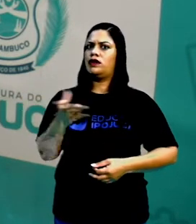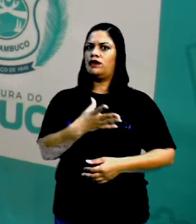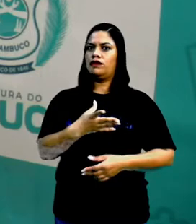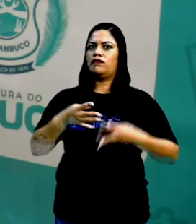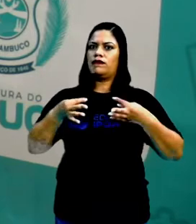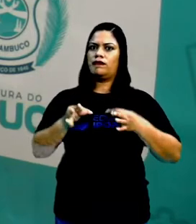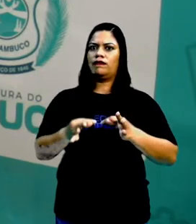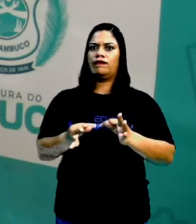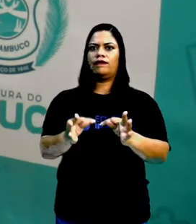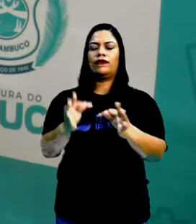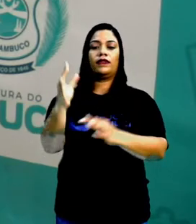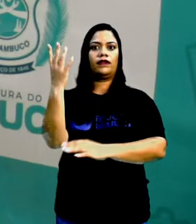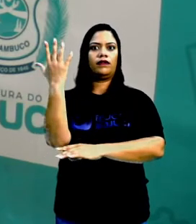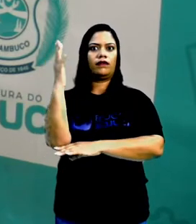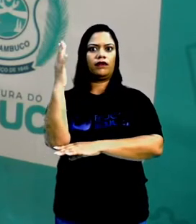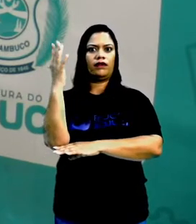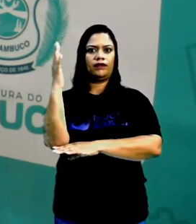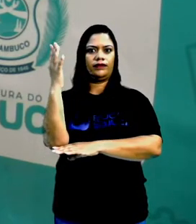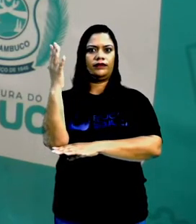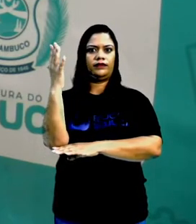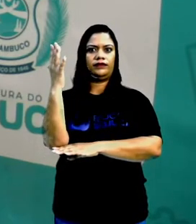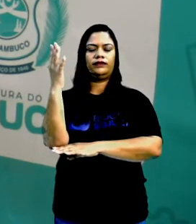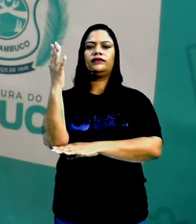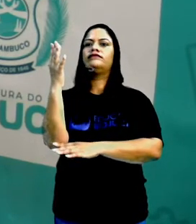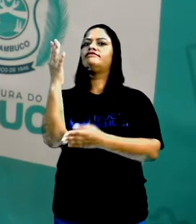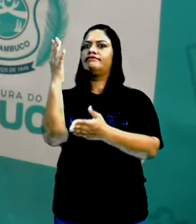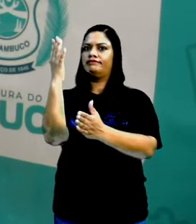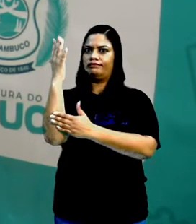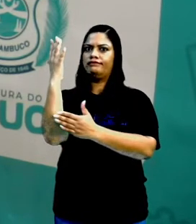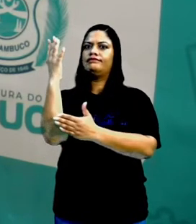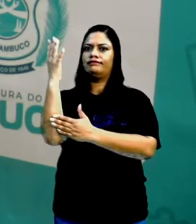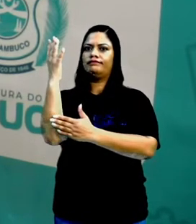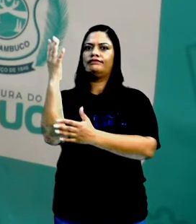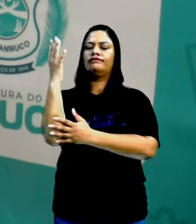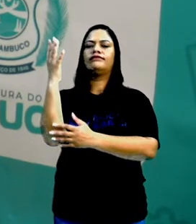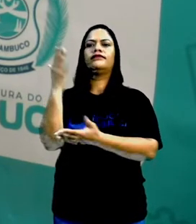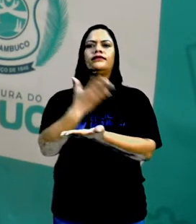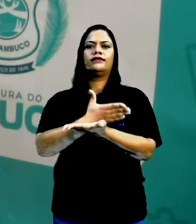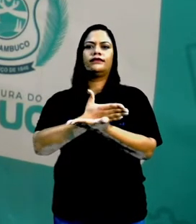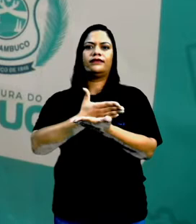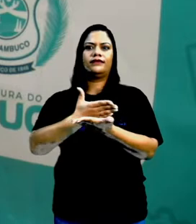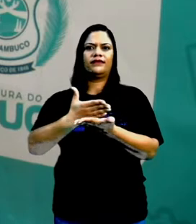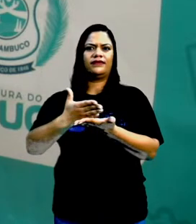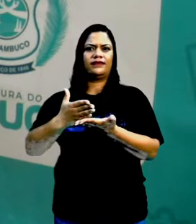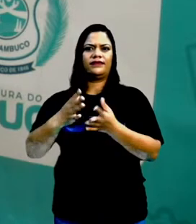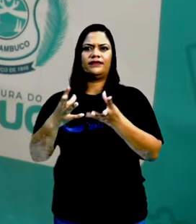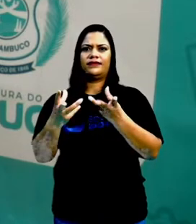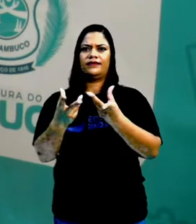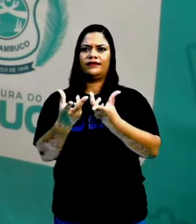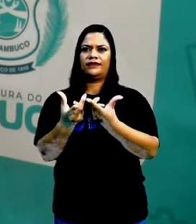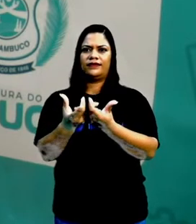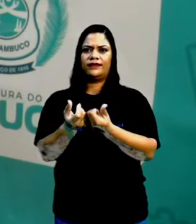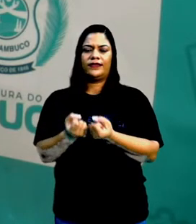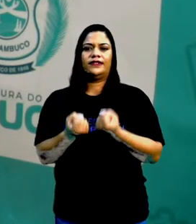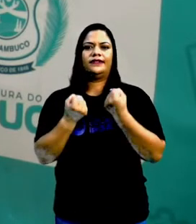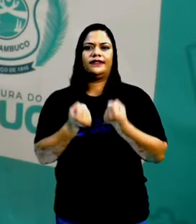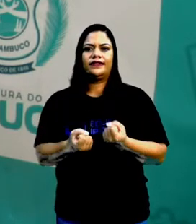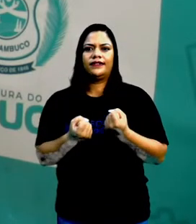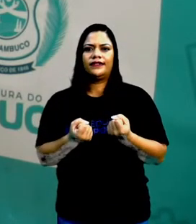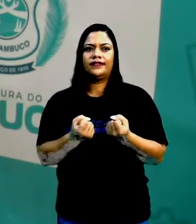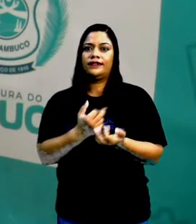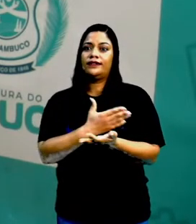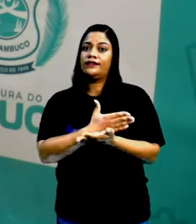pensou De um tronco De madeira As pessoas começaram A pegar tudo aquilo Que eles carregavam no braço